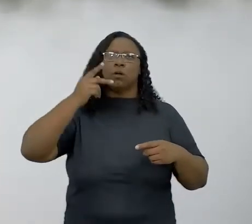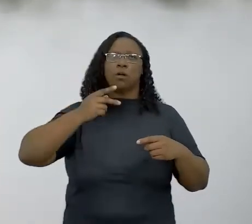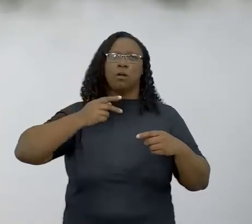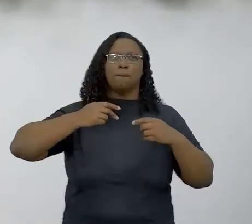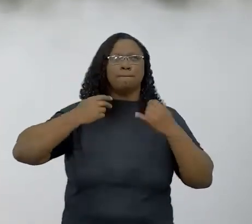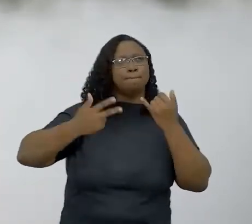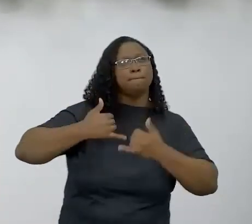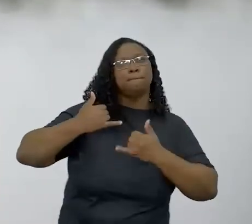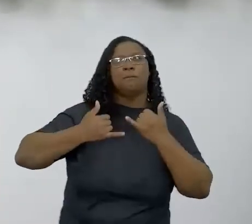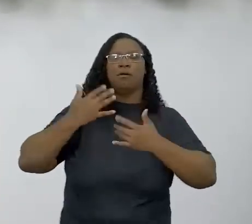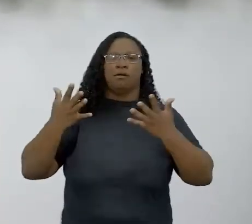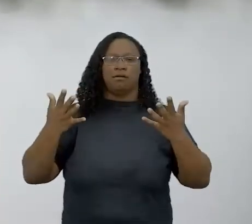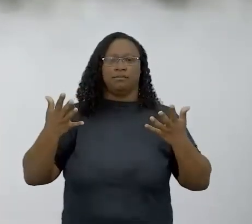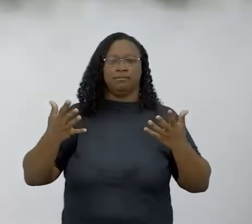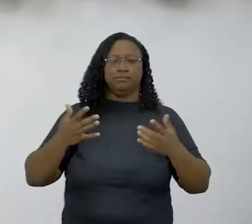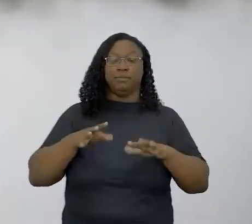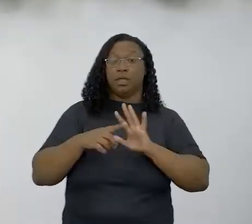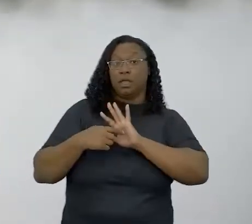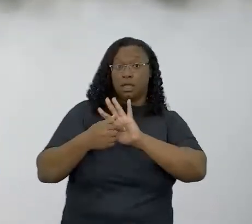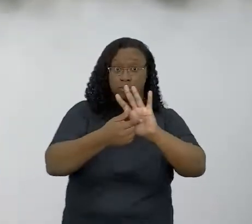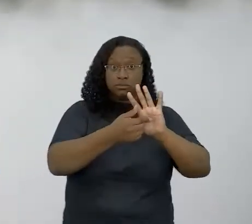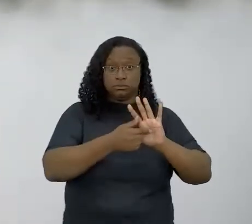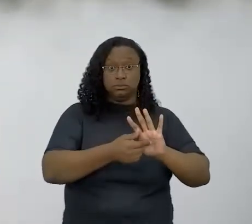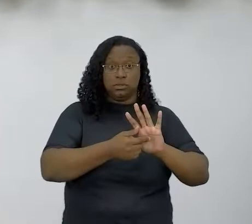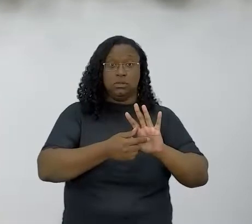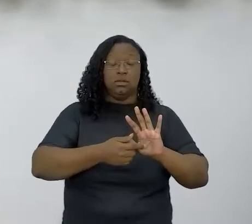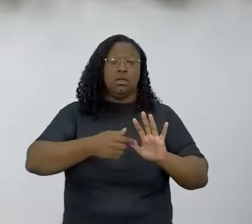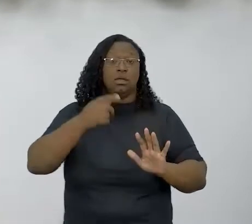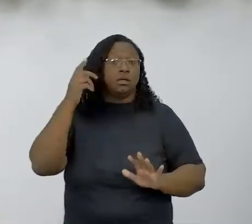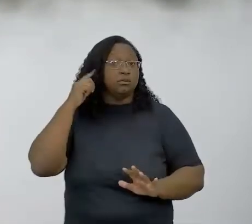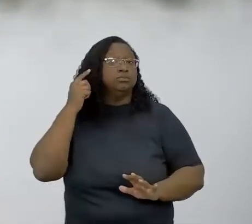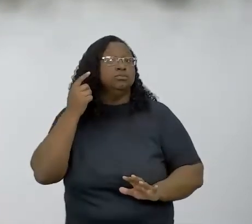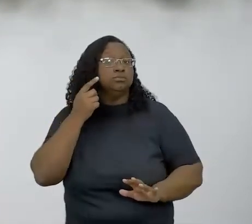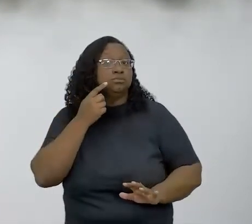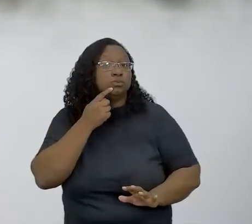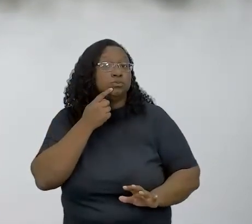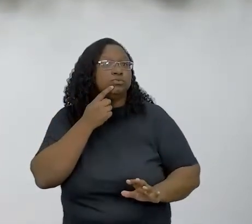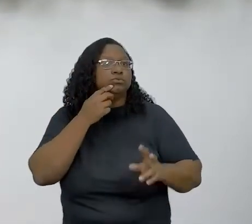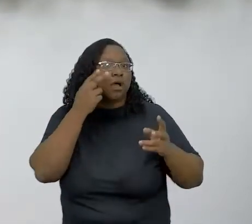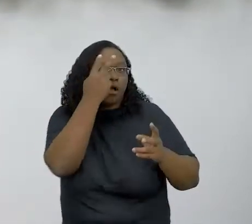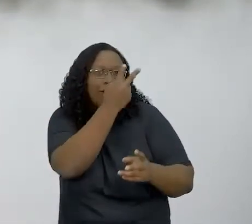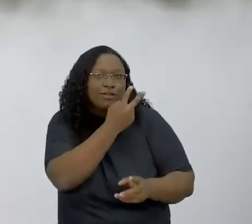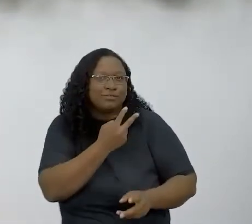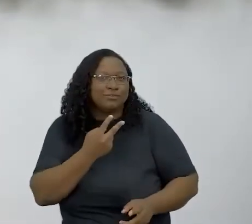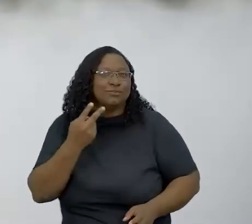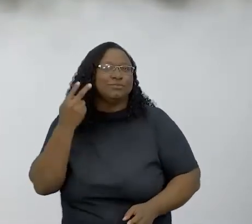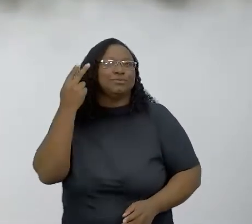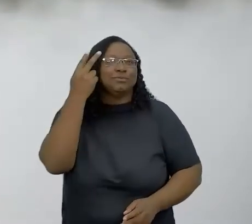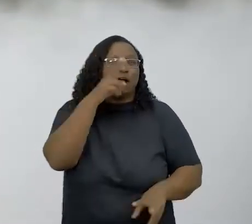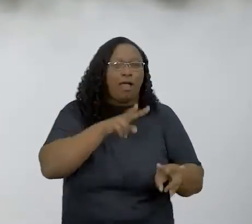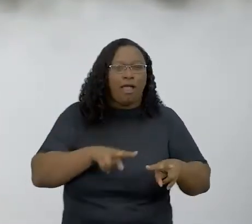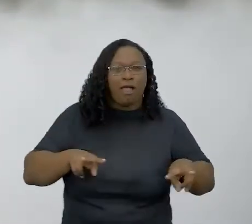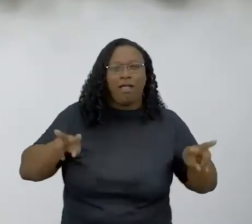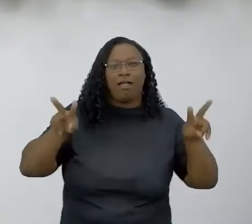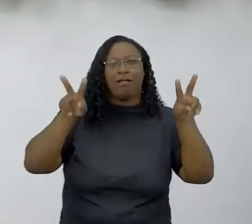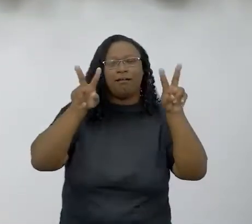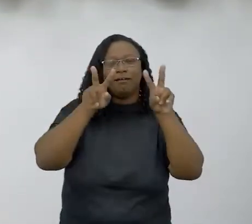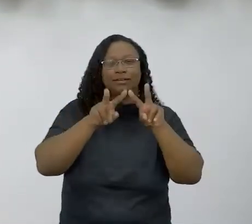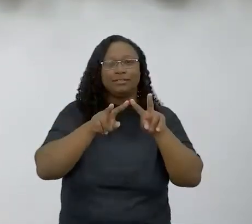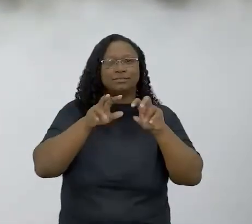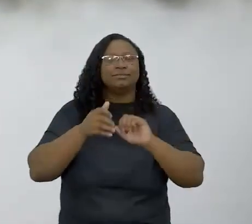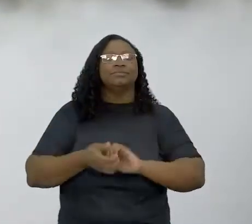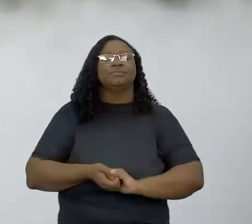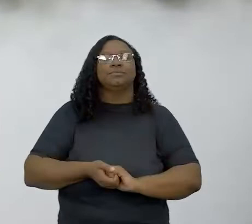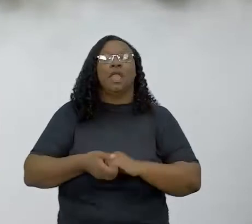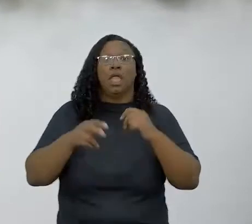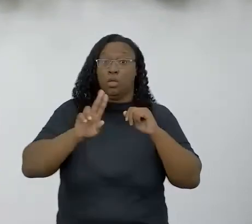de uma característica do meu público, que são os surdos, né? Eles são mais visuais até que a gente que ouve, né? Os ouvintes. Então eu tenho que fazer